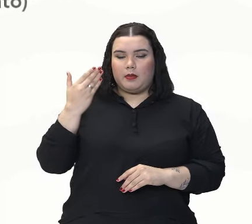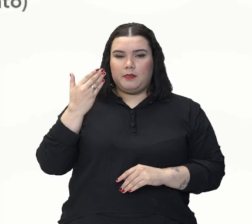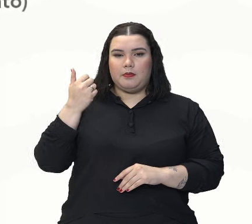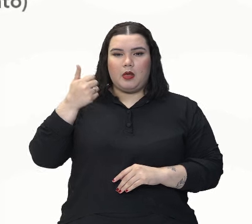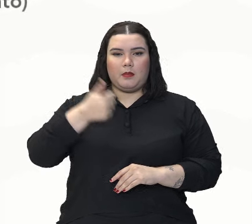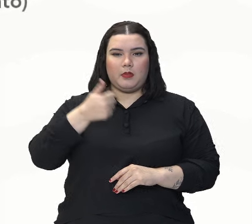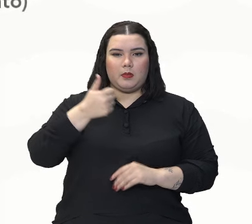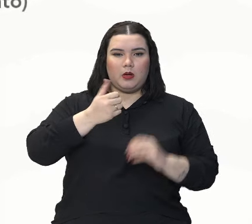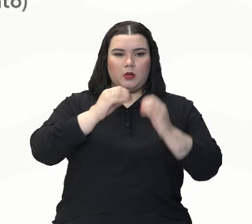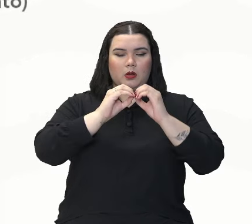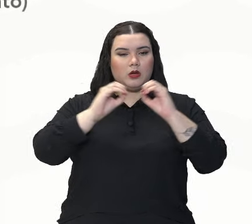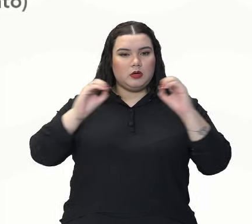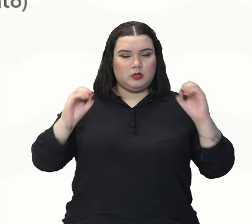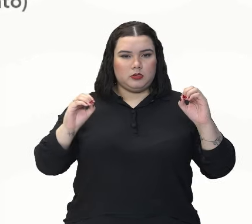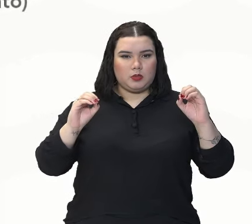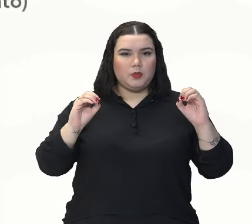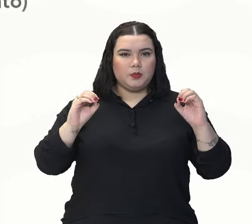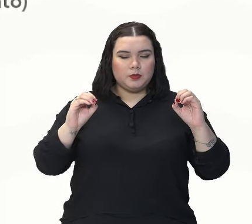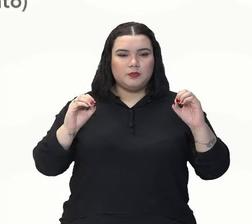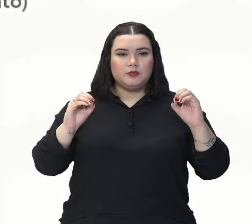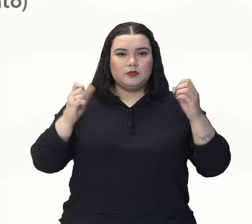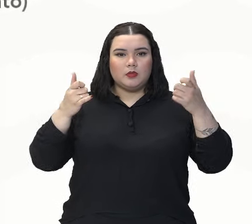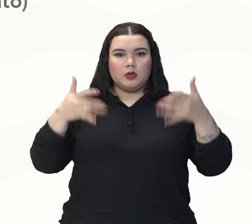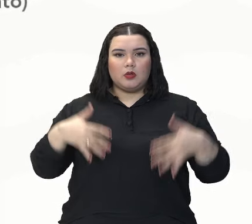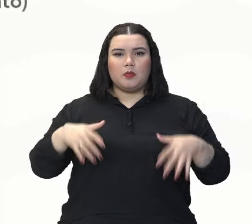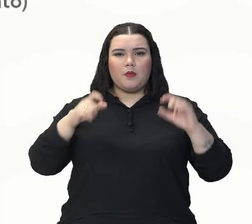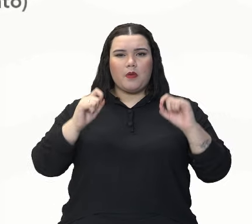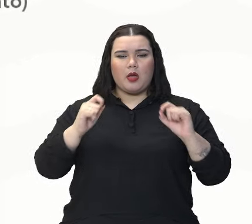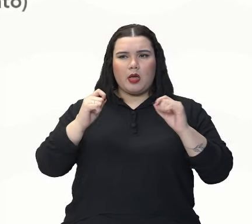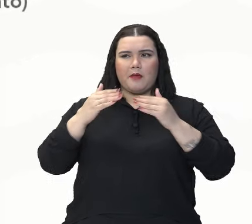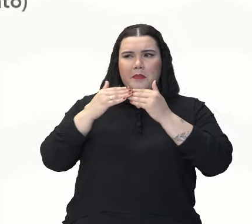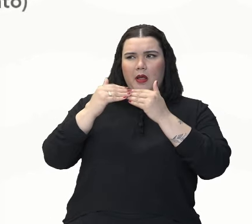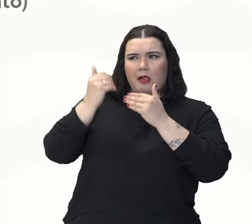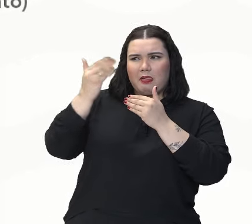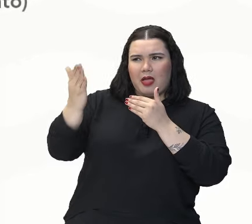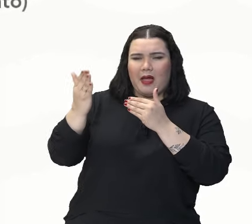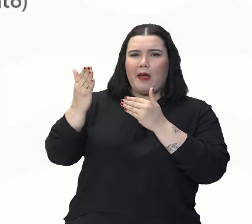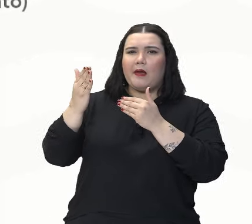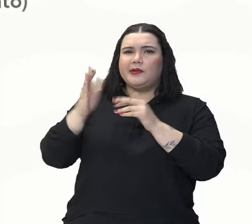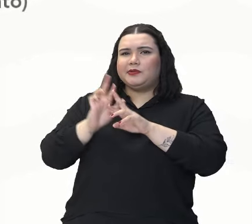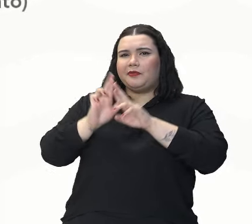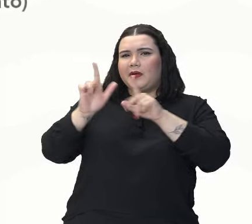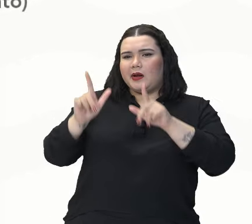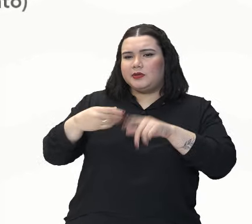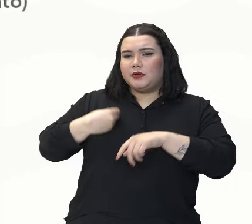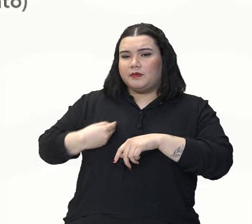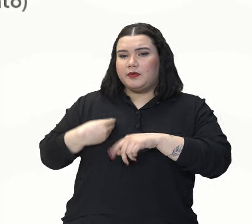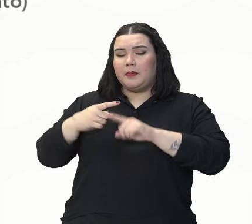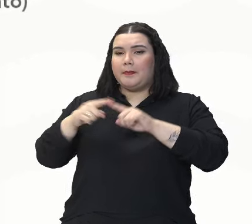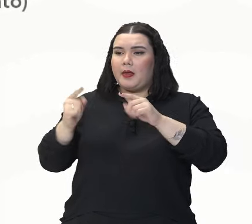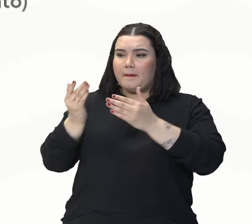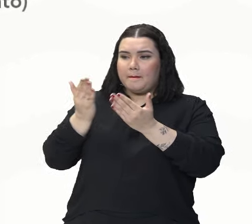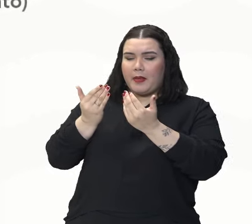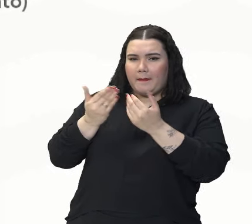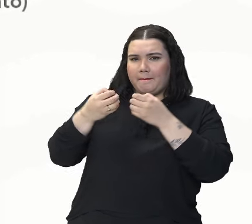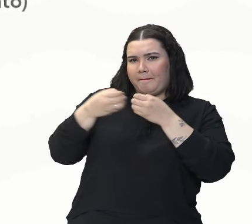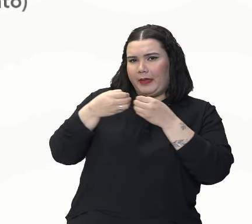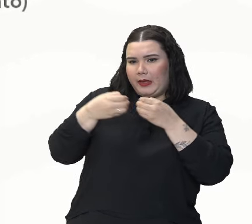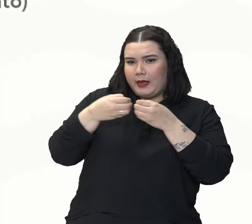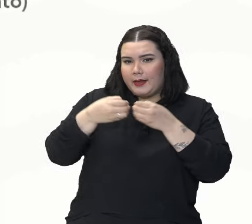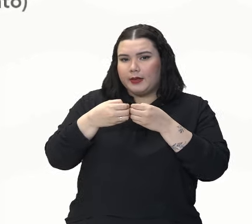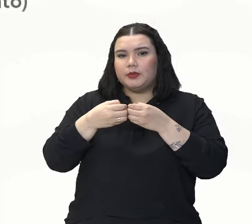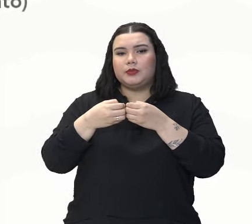afastado, havia outro mundo, um mundo temeroso, mas para cá, na planície,